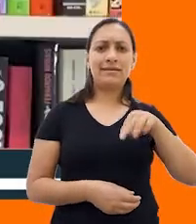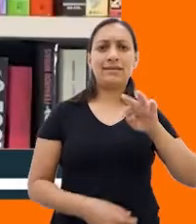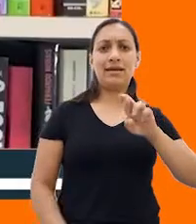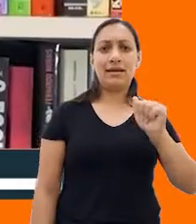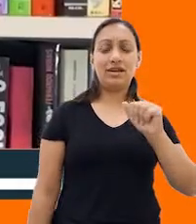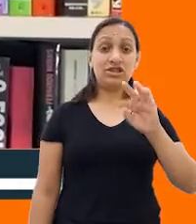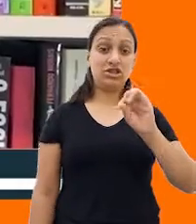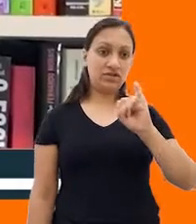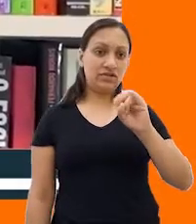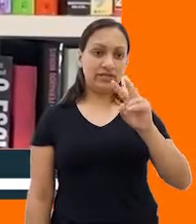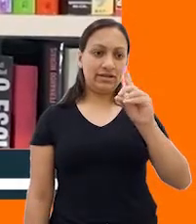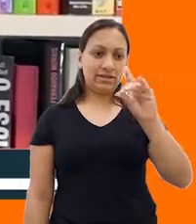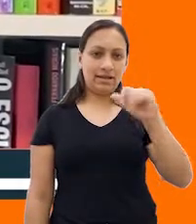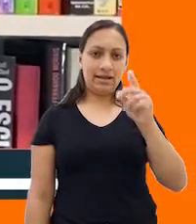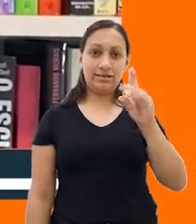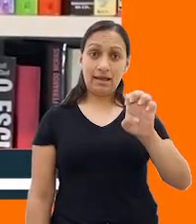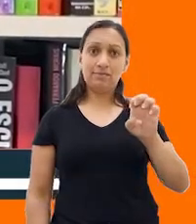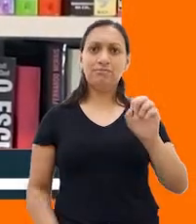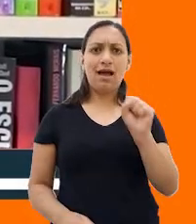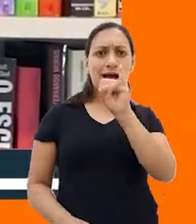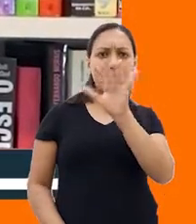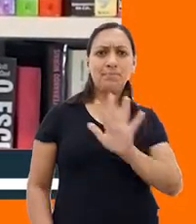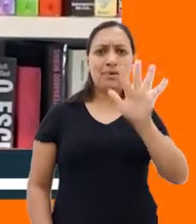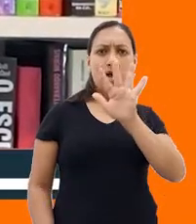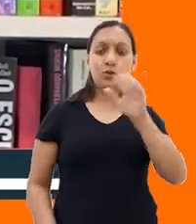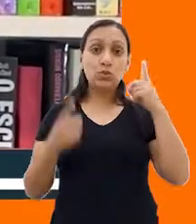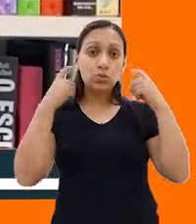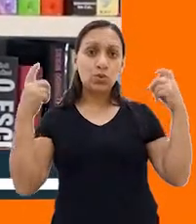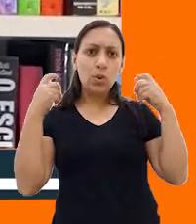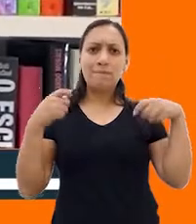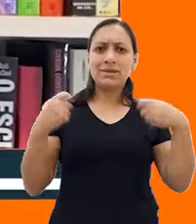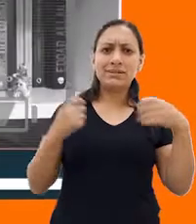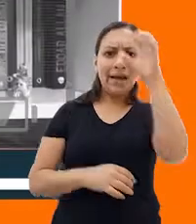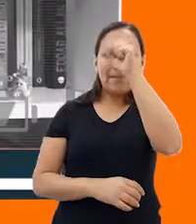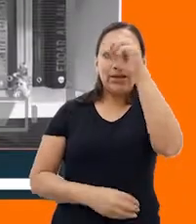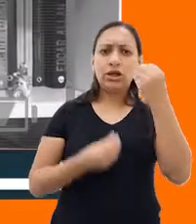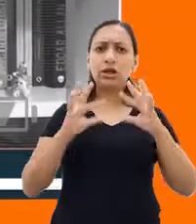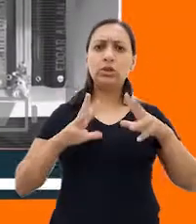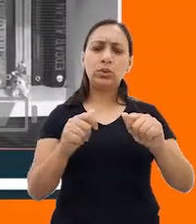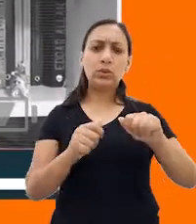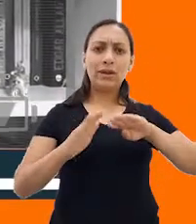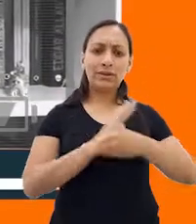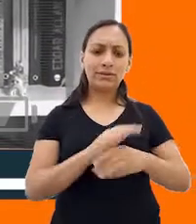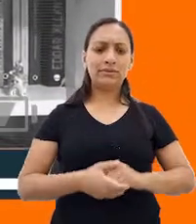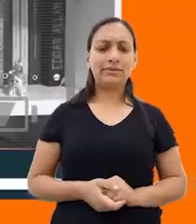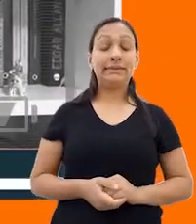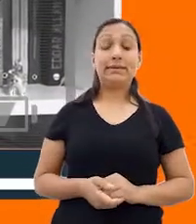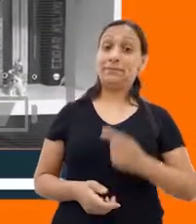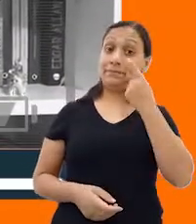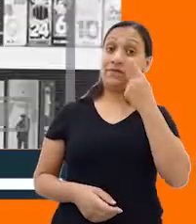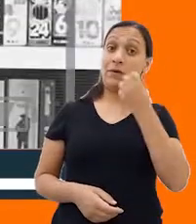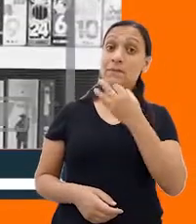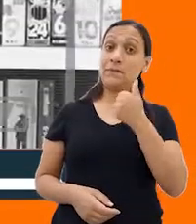som, o aluno tem que estar produzindo bastante projetos para poder estar bem adequado na entrada do trabalho. Pô, eu vi que eu estou bem nesse negócio. Estou ganhando